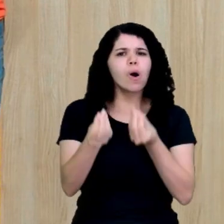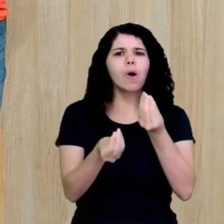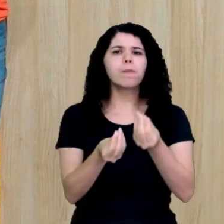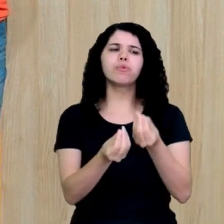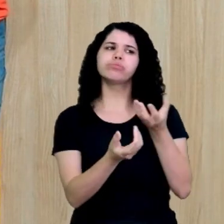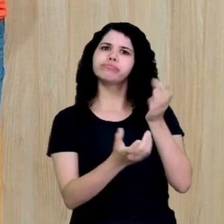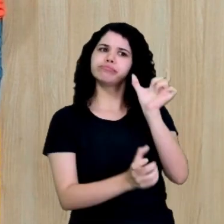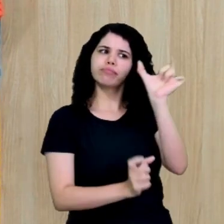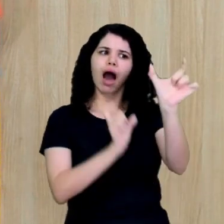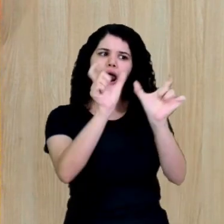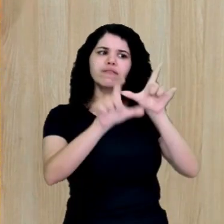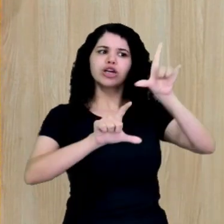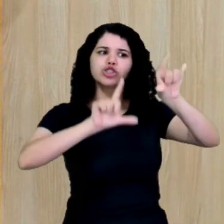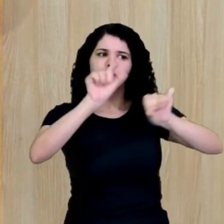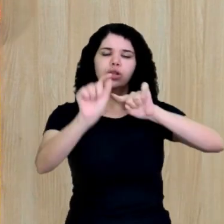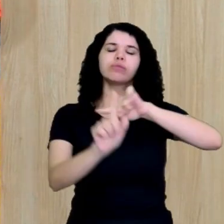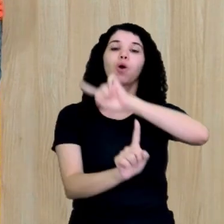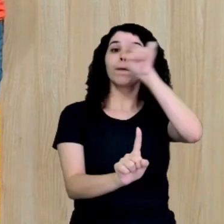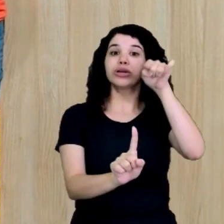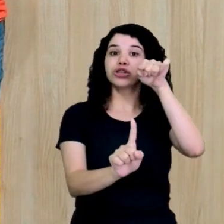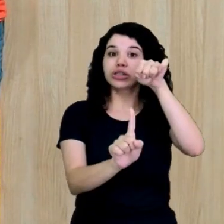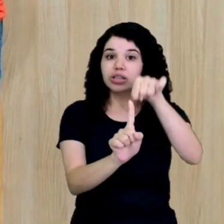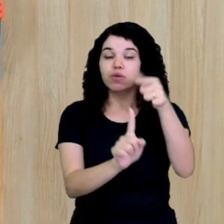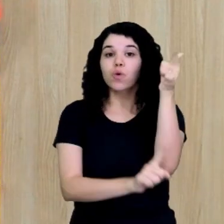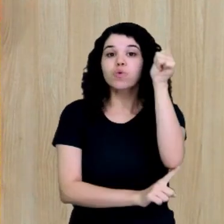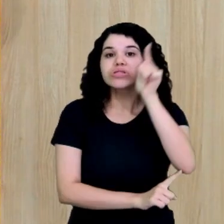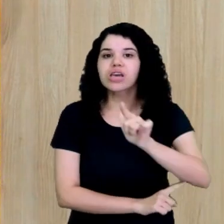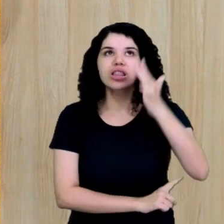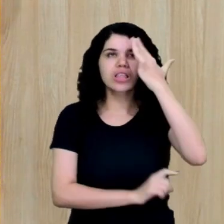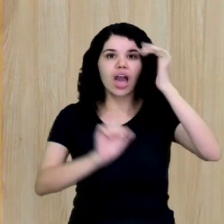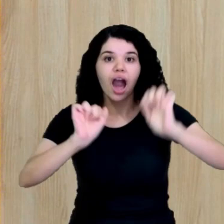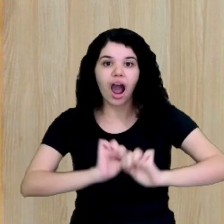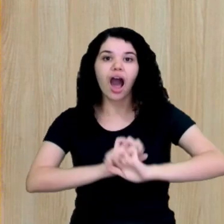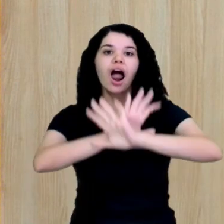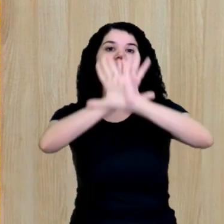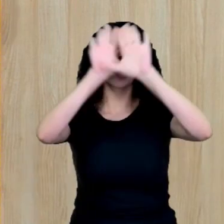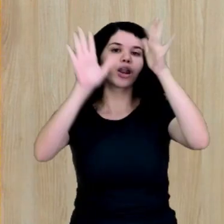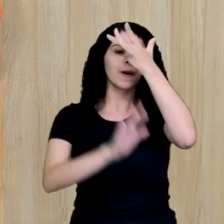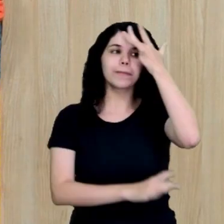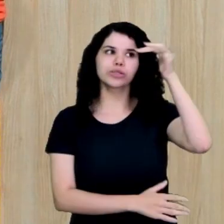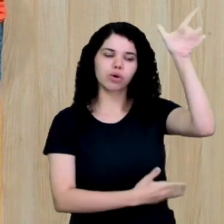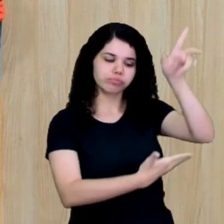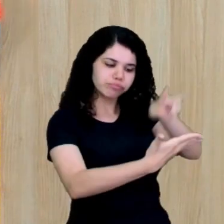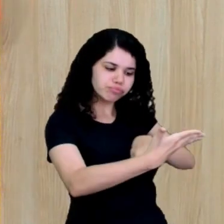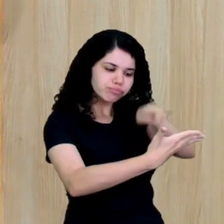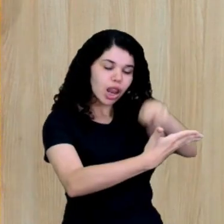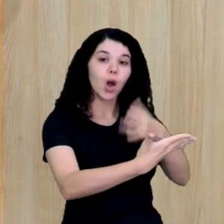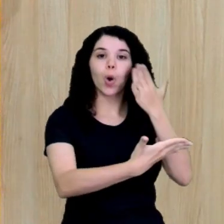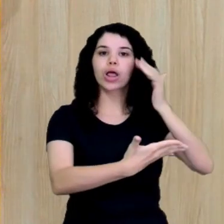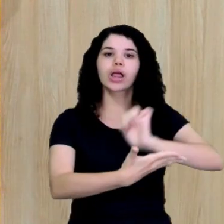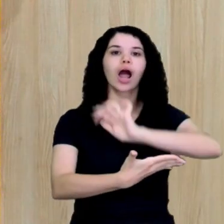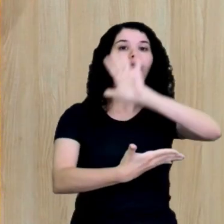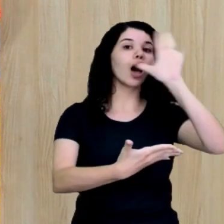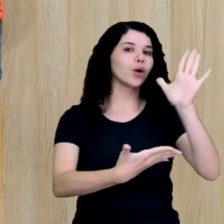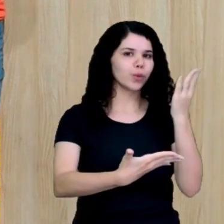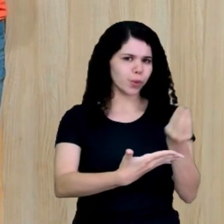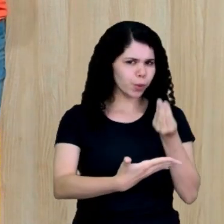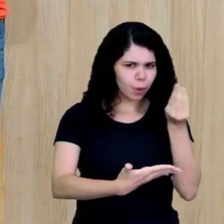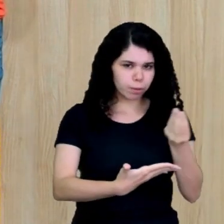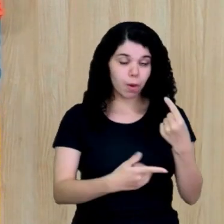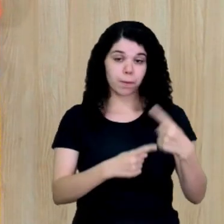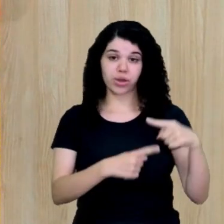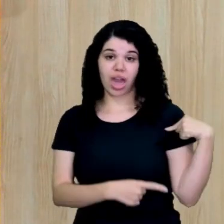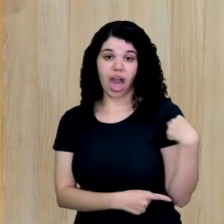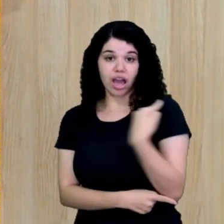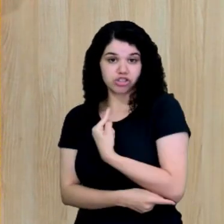interferir na mensagem que vai chegar até o meu receptor? Porque quando nós produzimos textos, nós